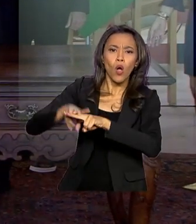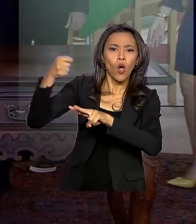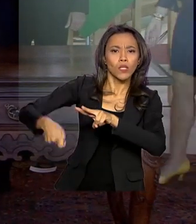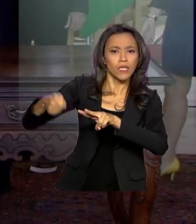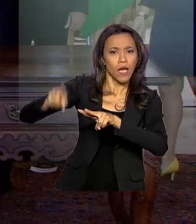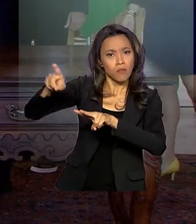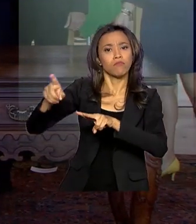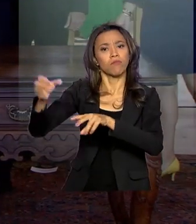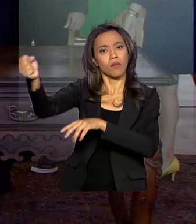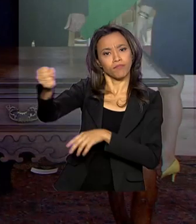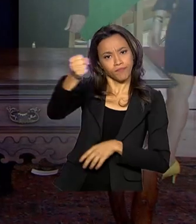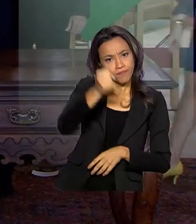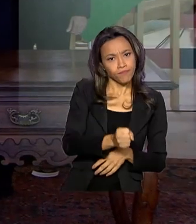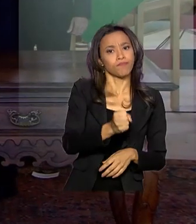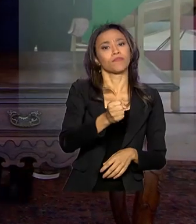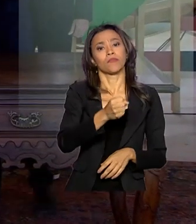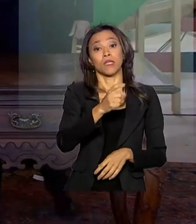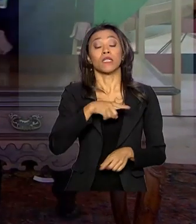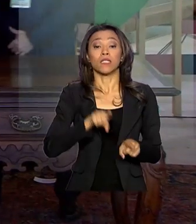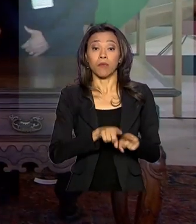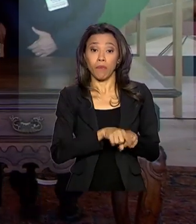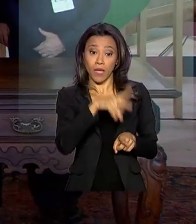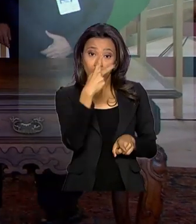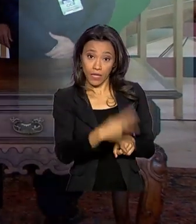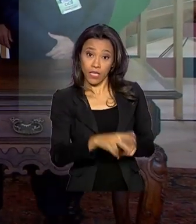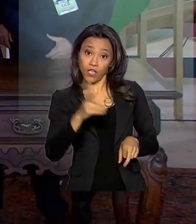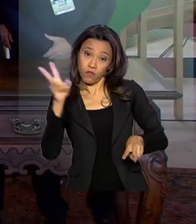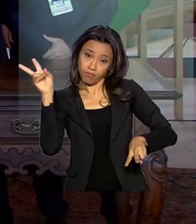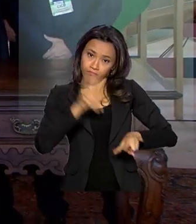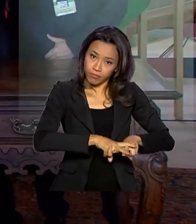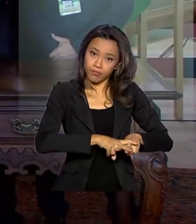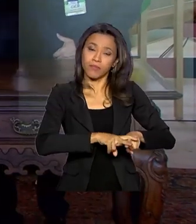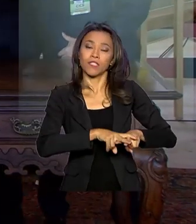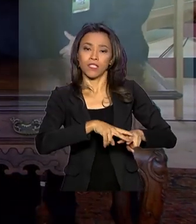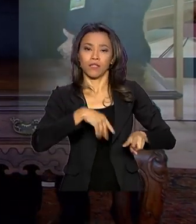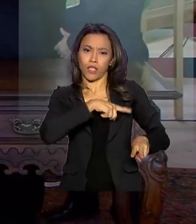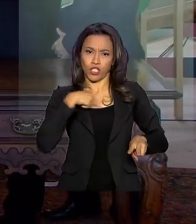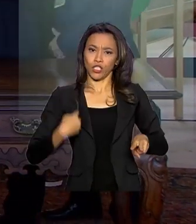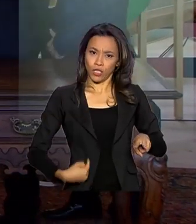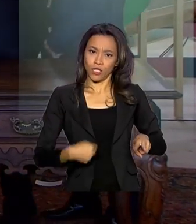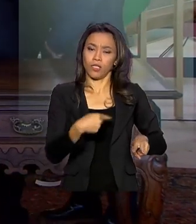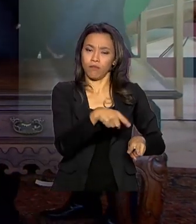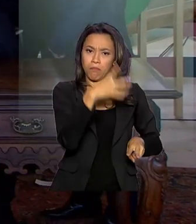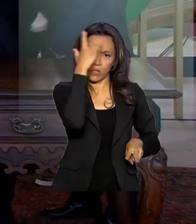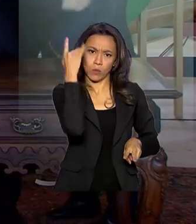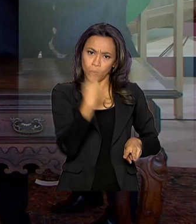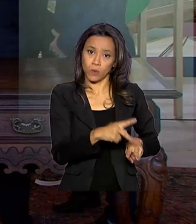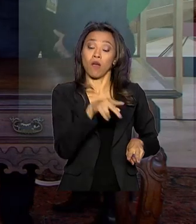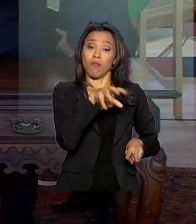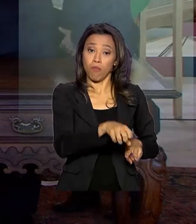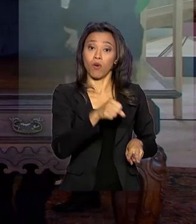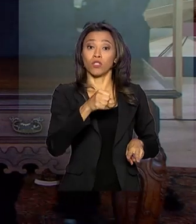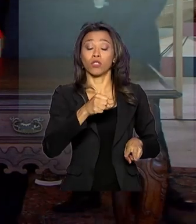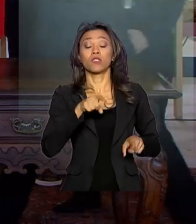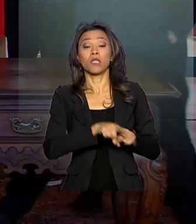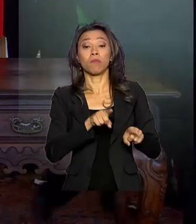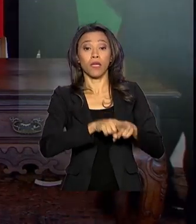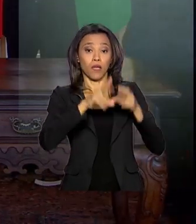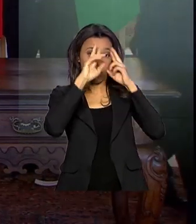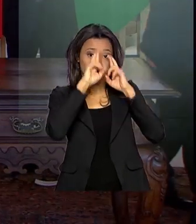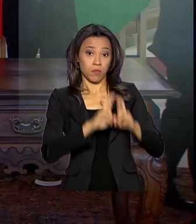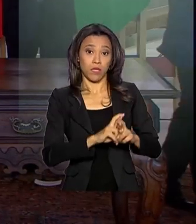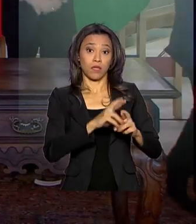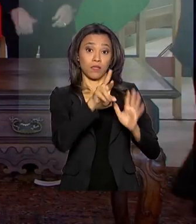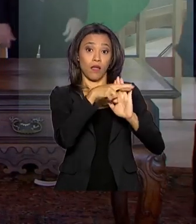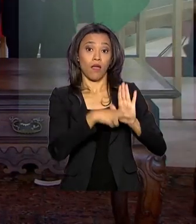aqui no Brasil, enquanto os chineses condenados no Brasil poderão cumprir a pena determinada pelo judiciário brasileiro